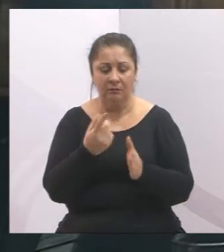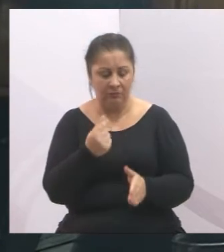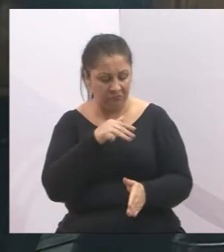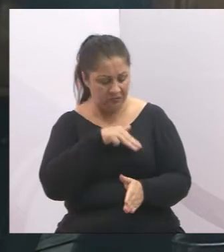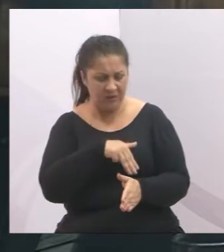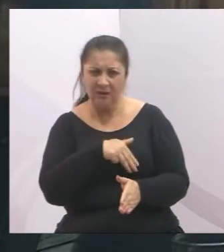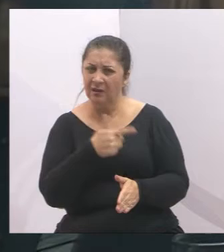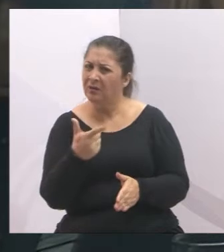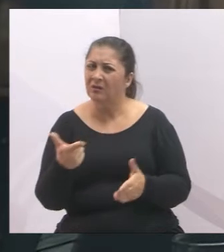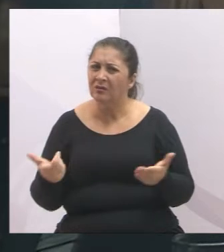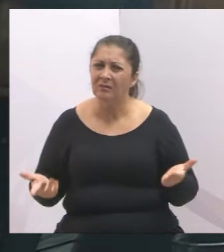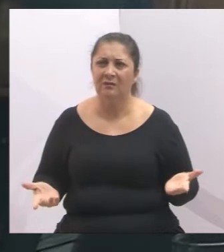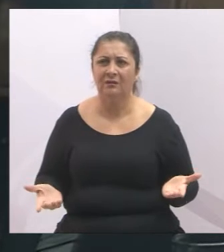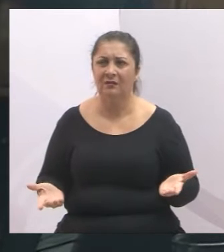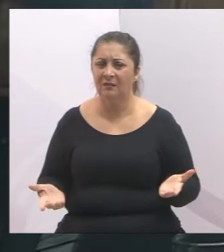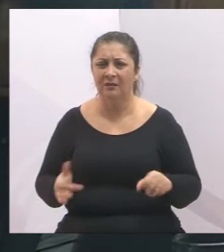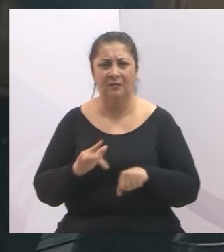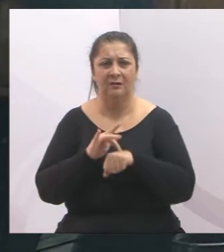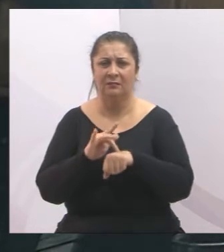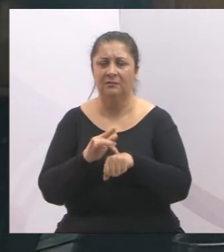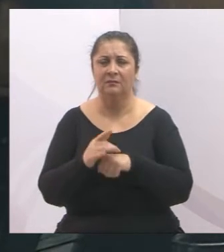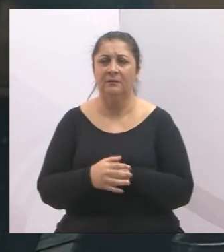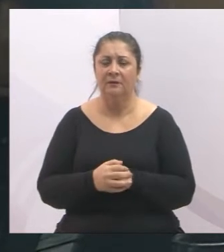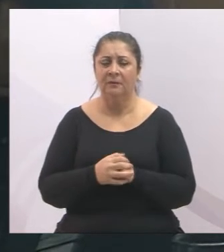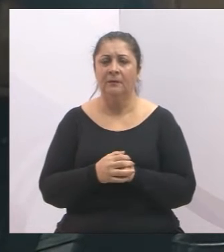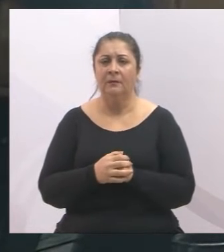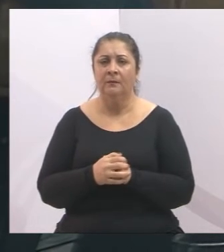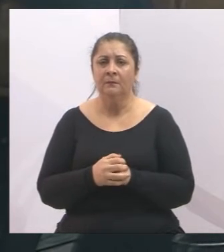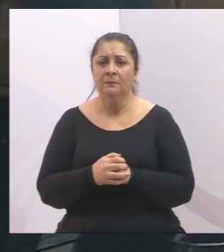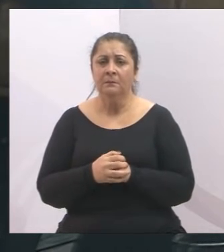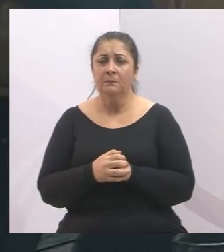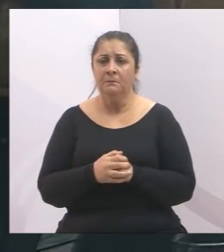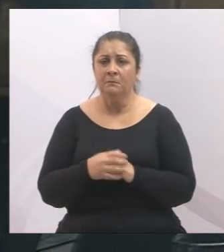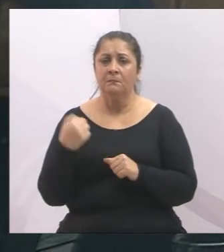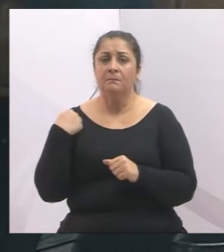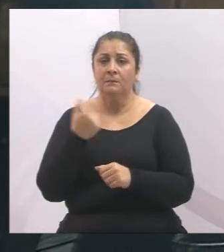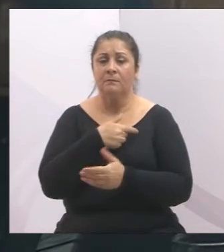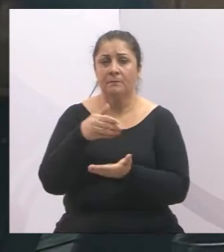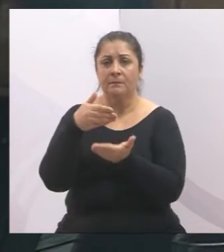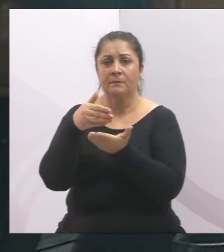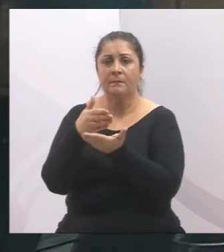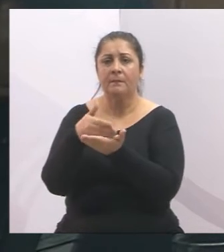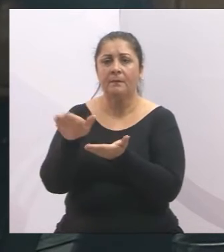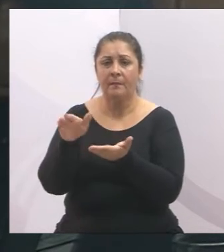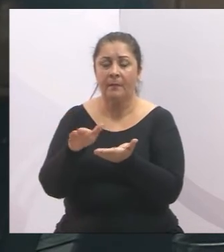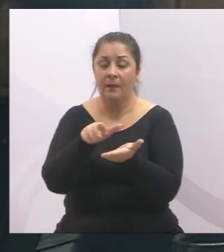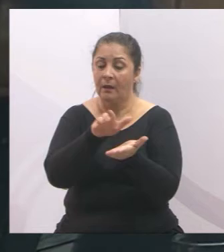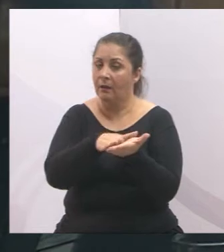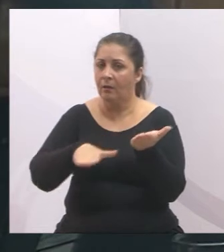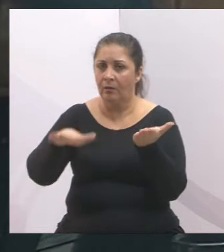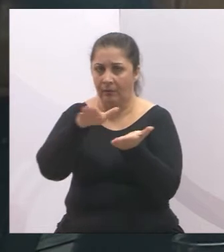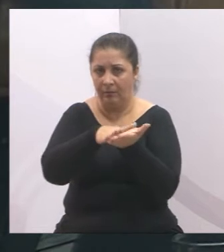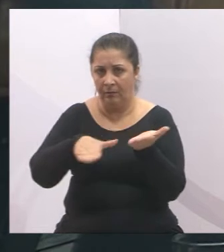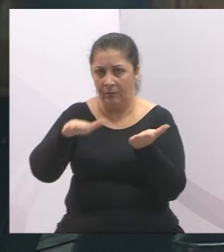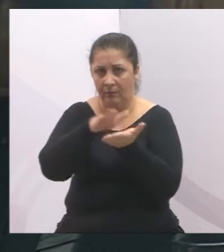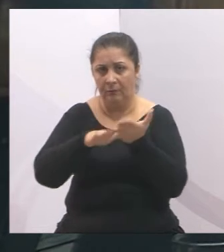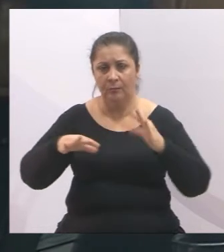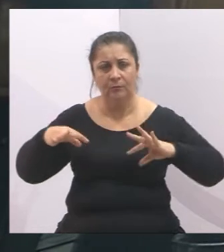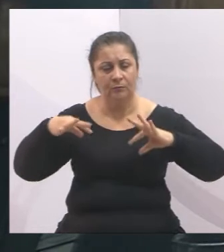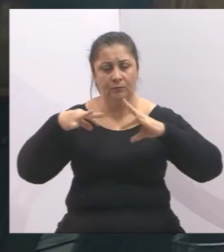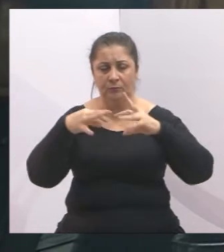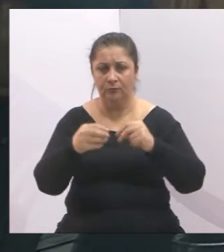tem todos os seus direitos trabalhistas respeitados. Então nós vamos encaminhar cópia de tudo que foi apurado aqui